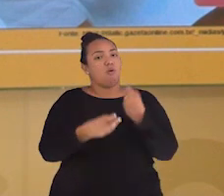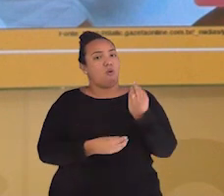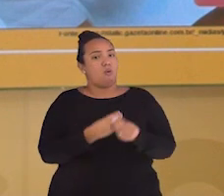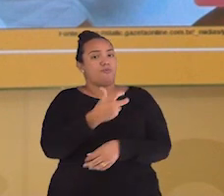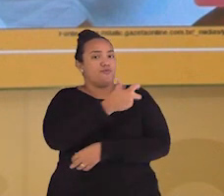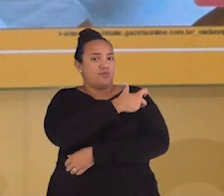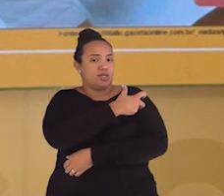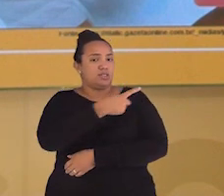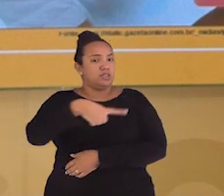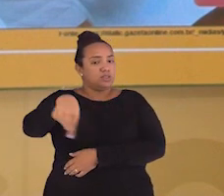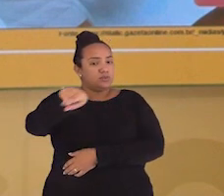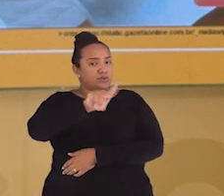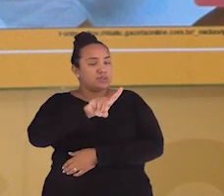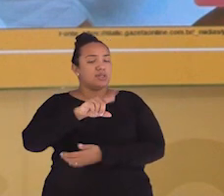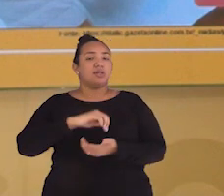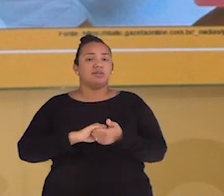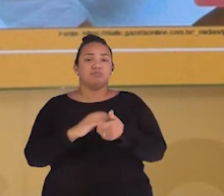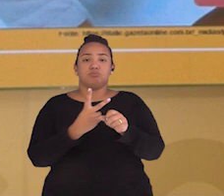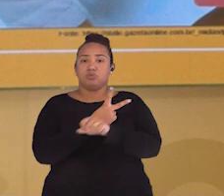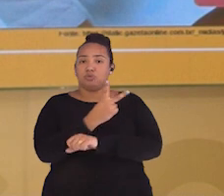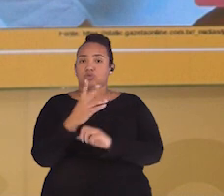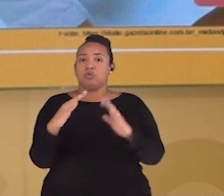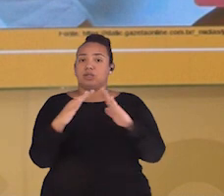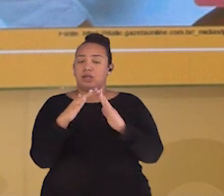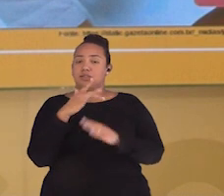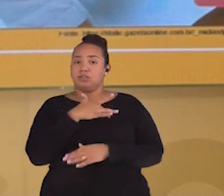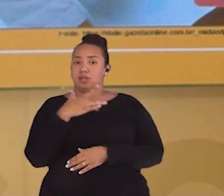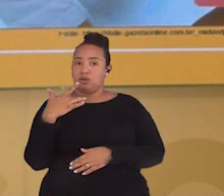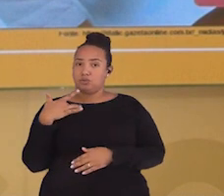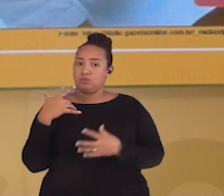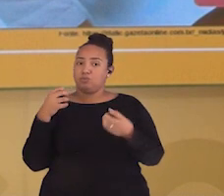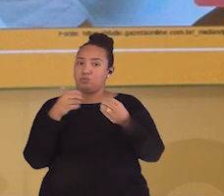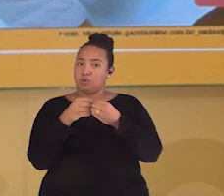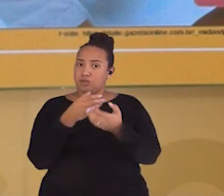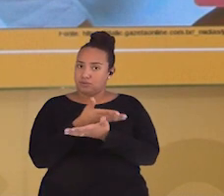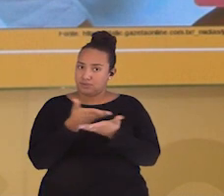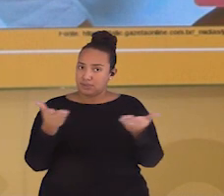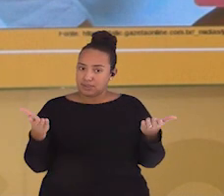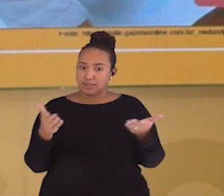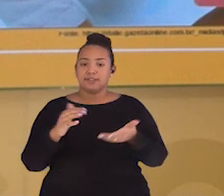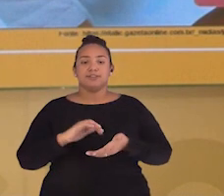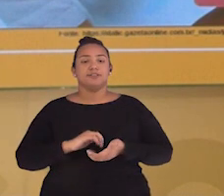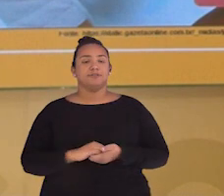que está o andamento das suas vacinas. Procure um posto mais próximo de você.